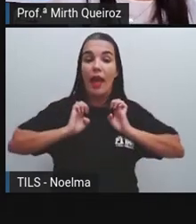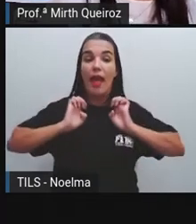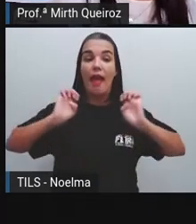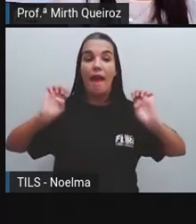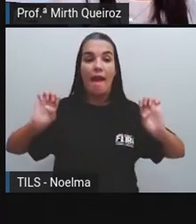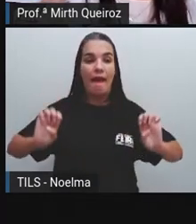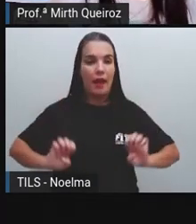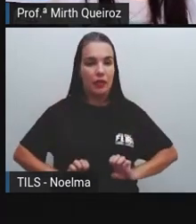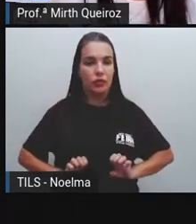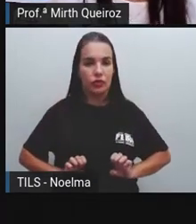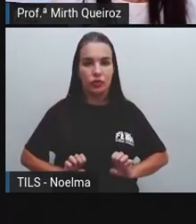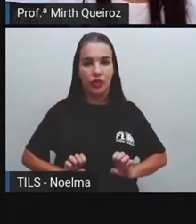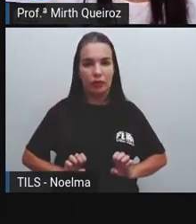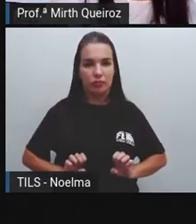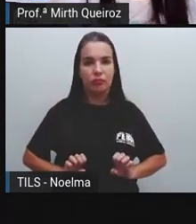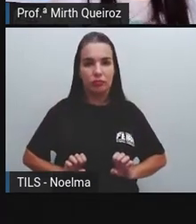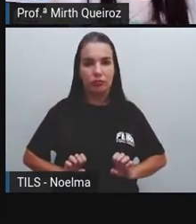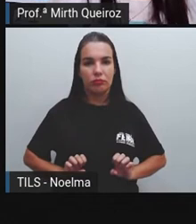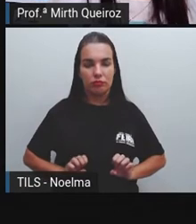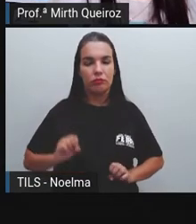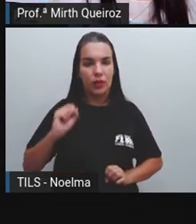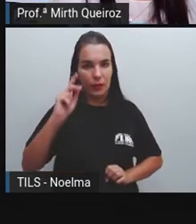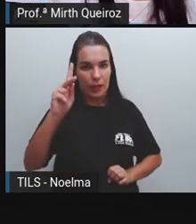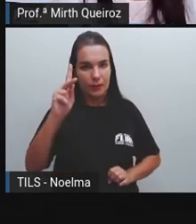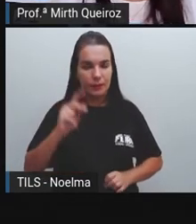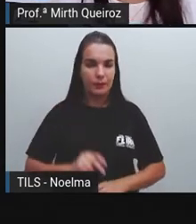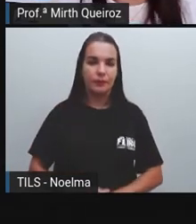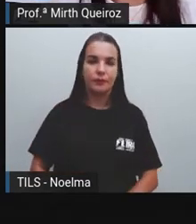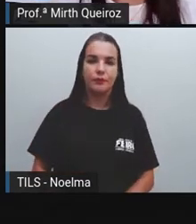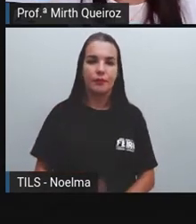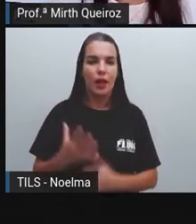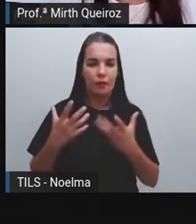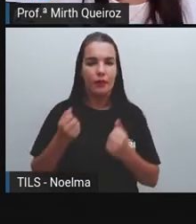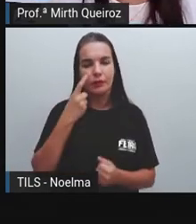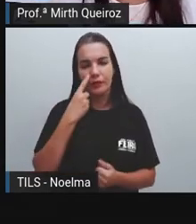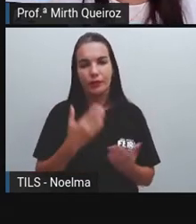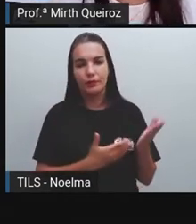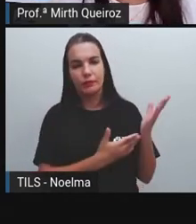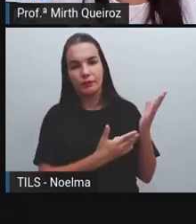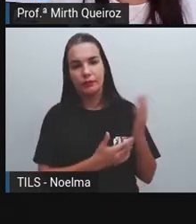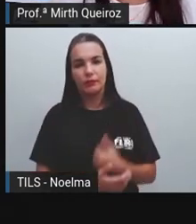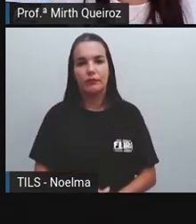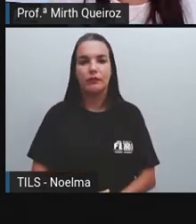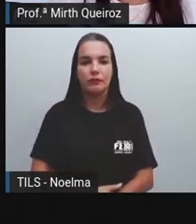essas redes sociais De forma ética Vamos ver Como